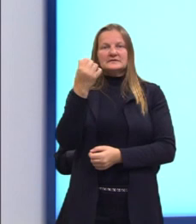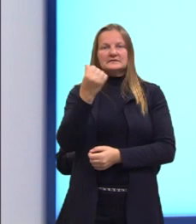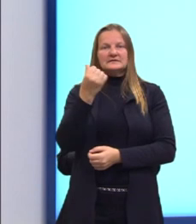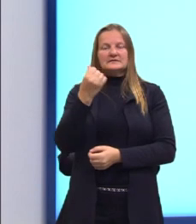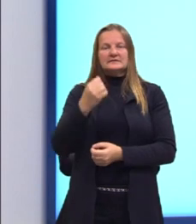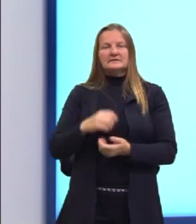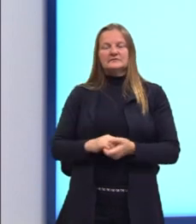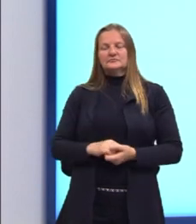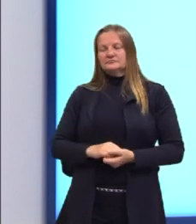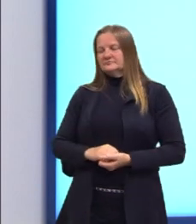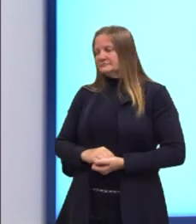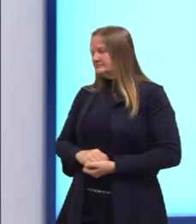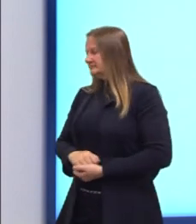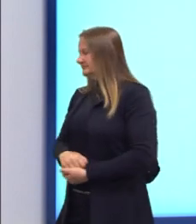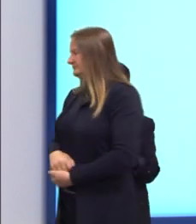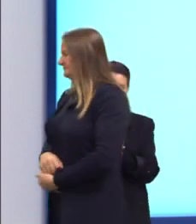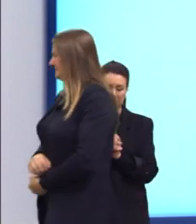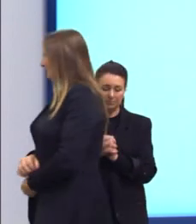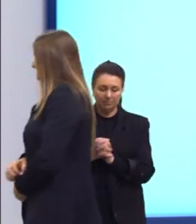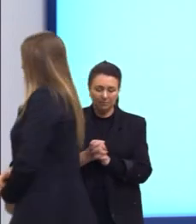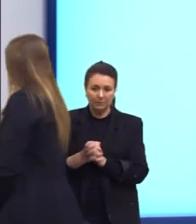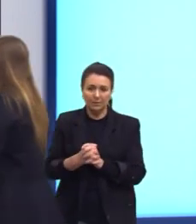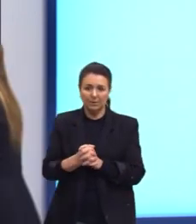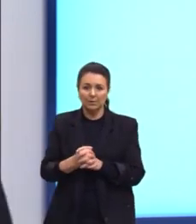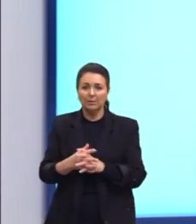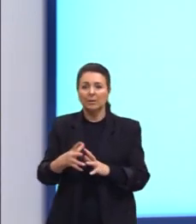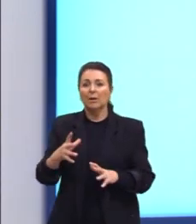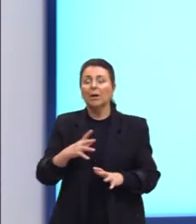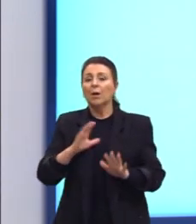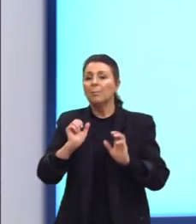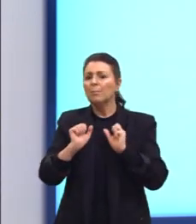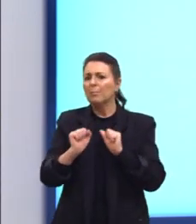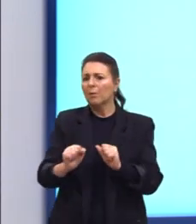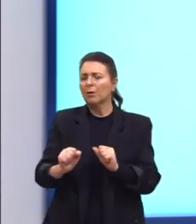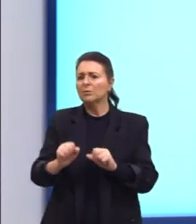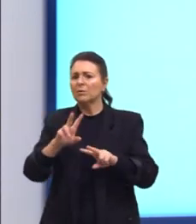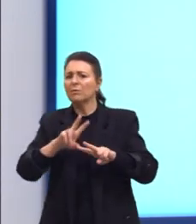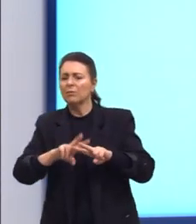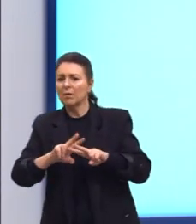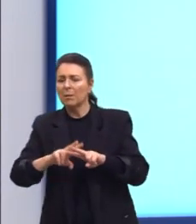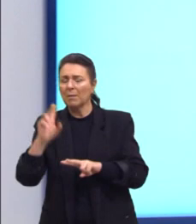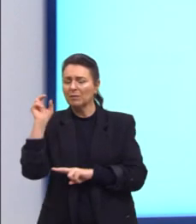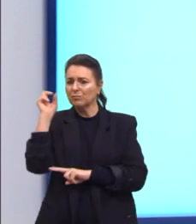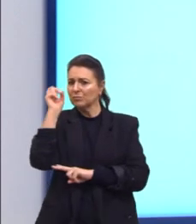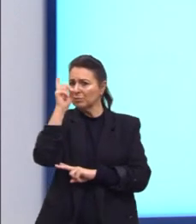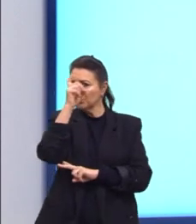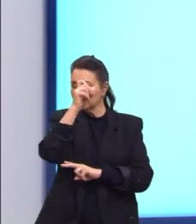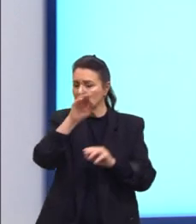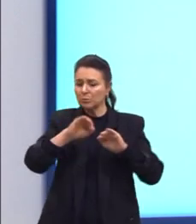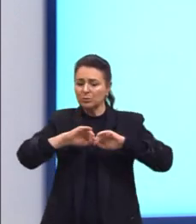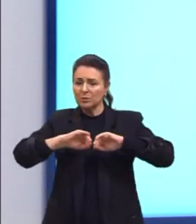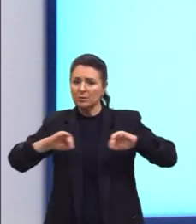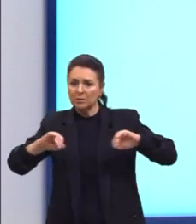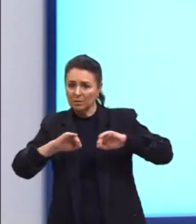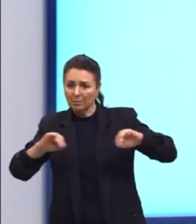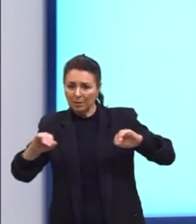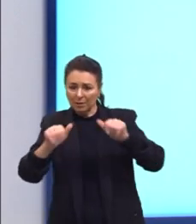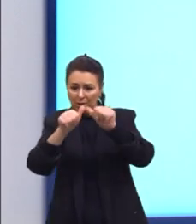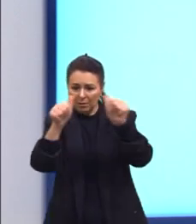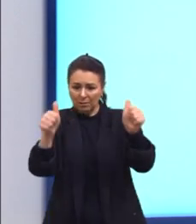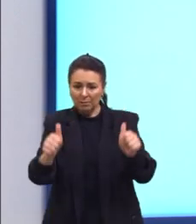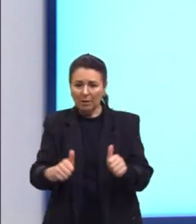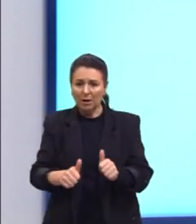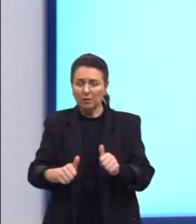pentágono, se eu tenho um octógono, às vezes pode ficar mais difícil da gente separar a figura em triângulos e